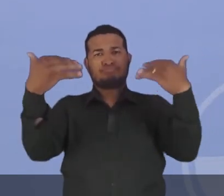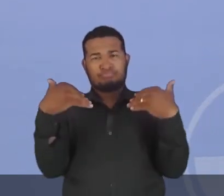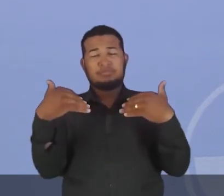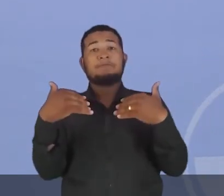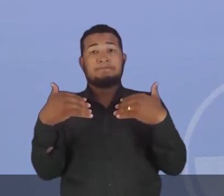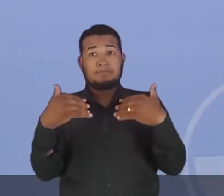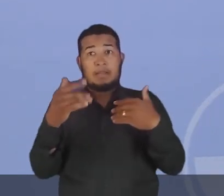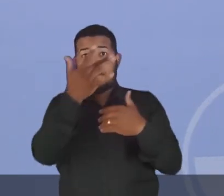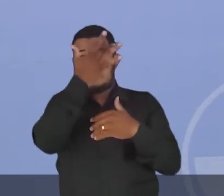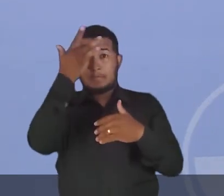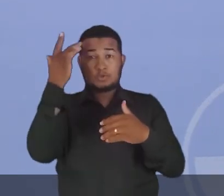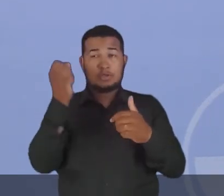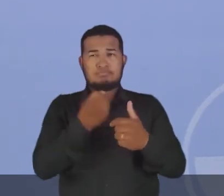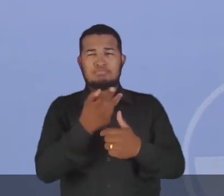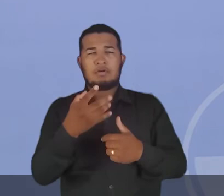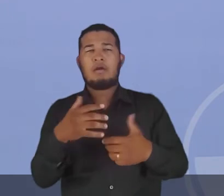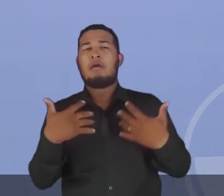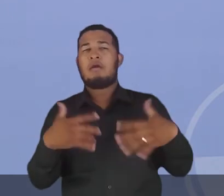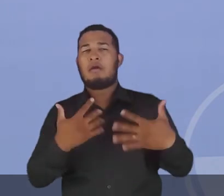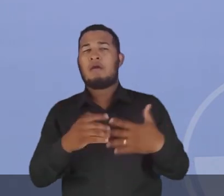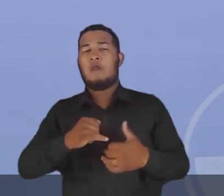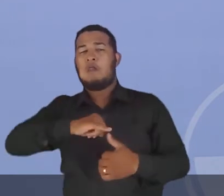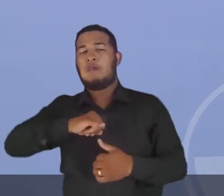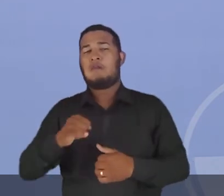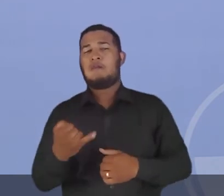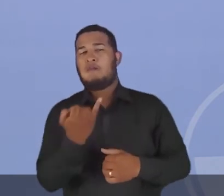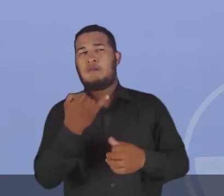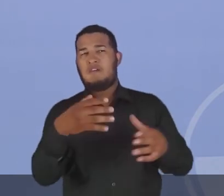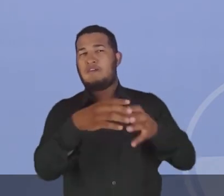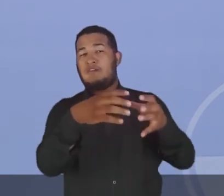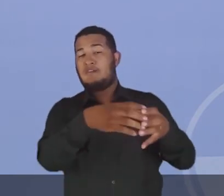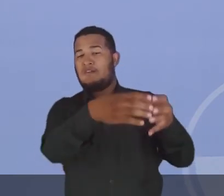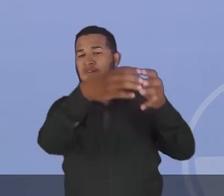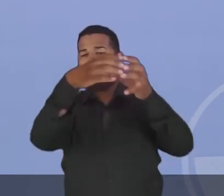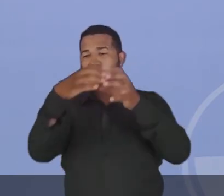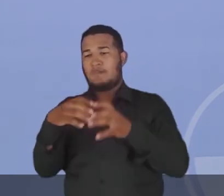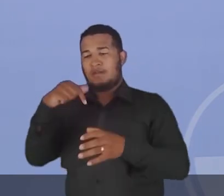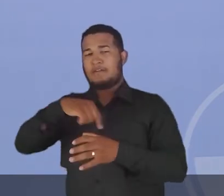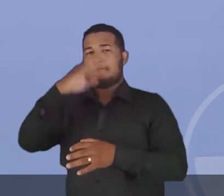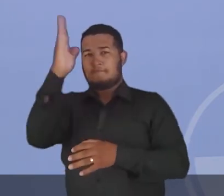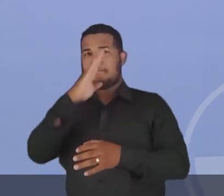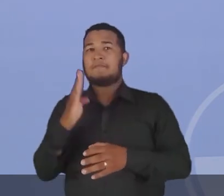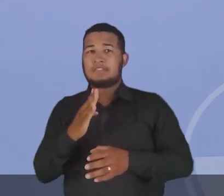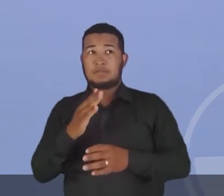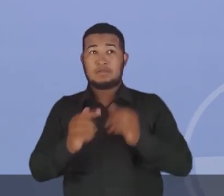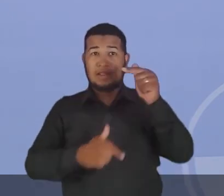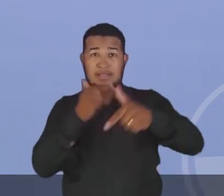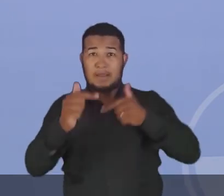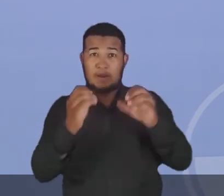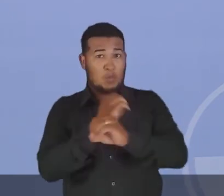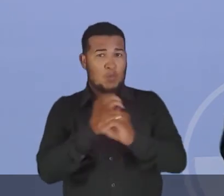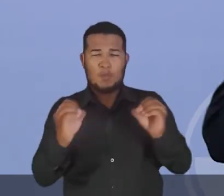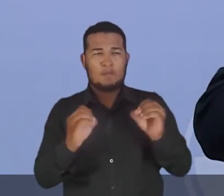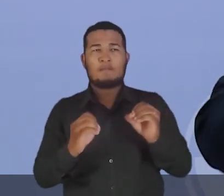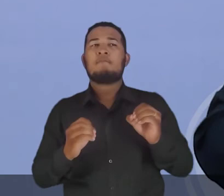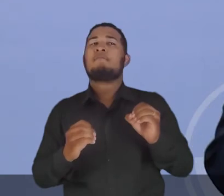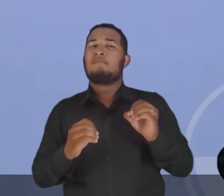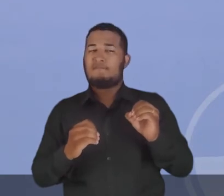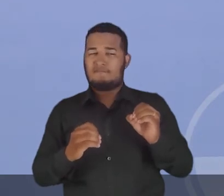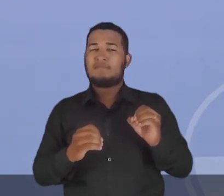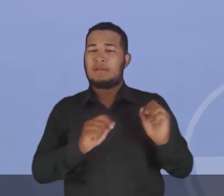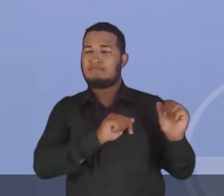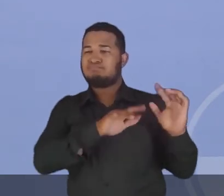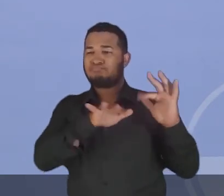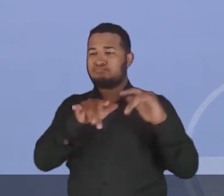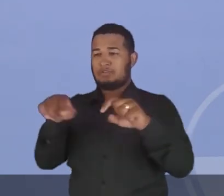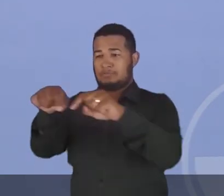pessoas se aproveitaram desse grupo de pessoas que chegavam ao Brasil sem trabalho e levavam para